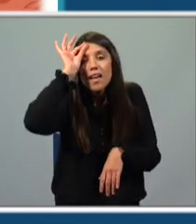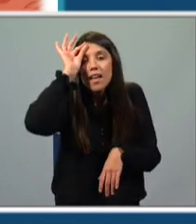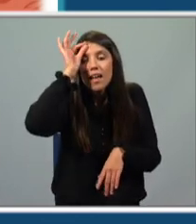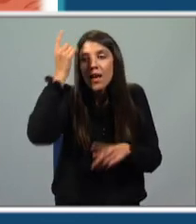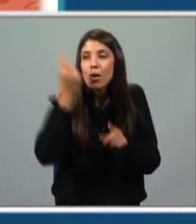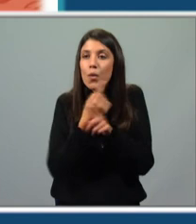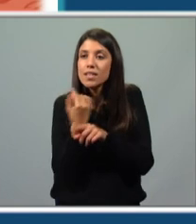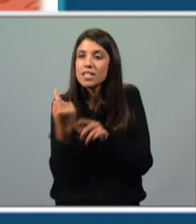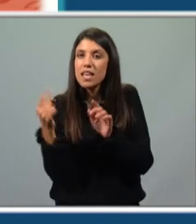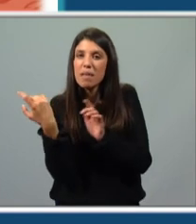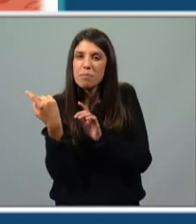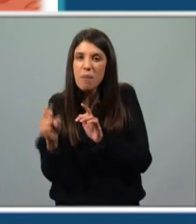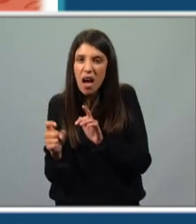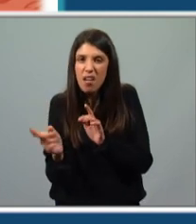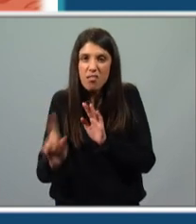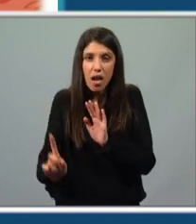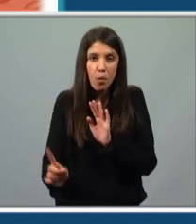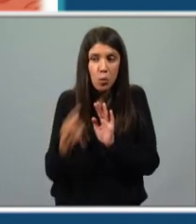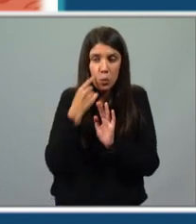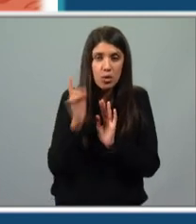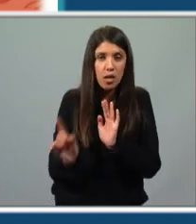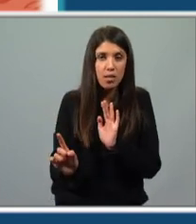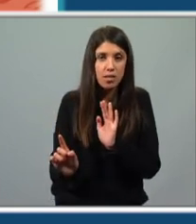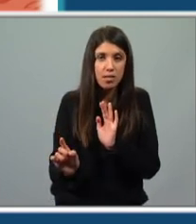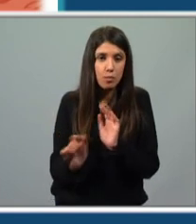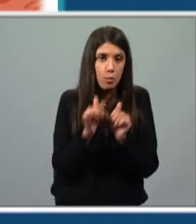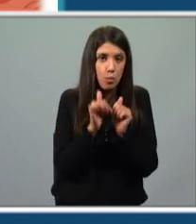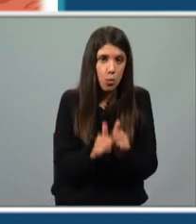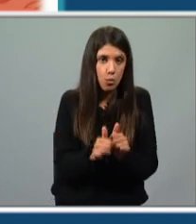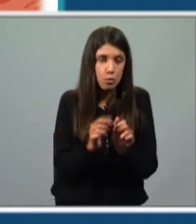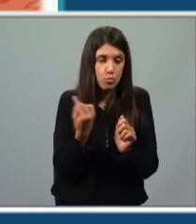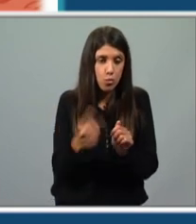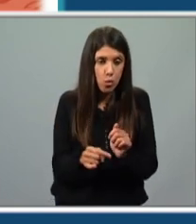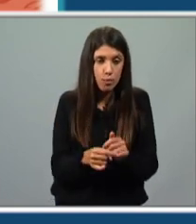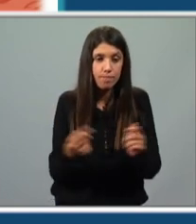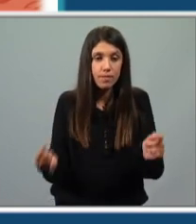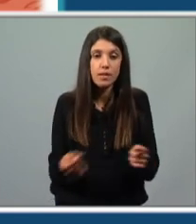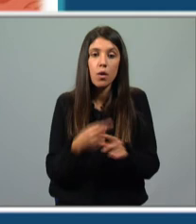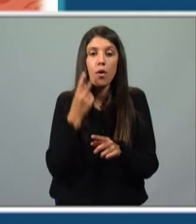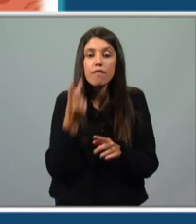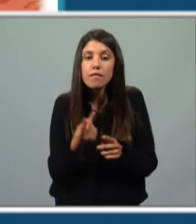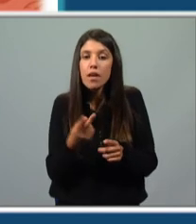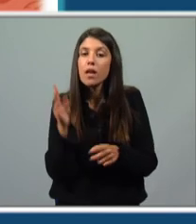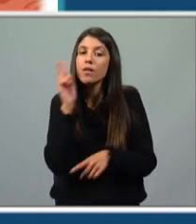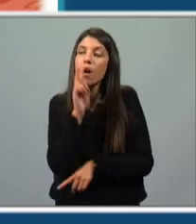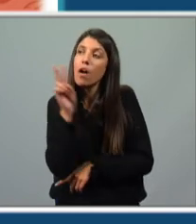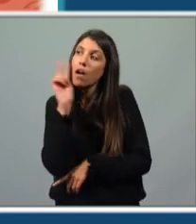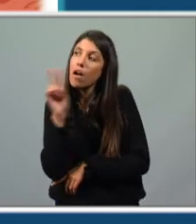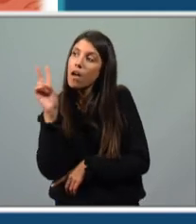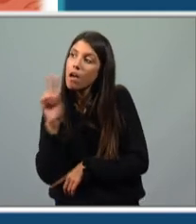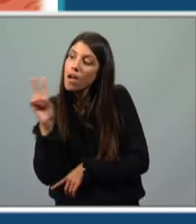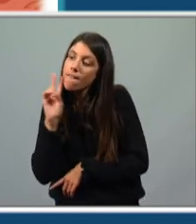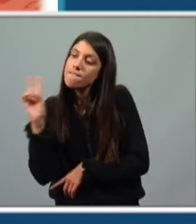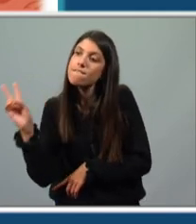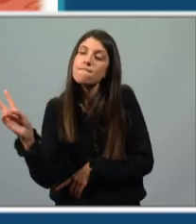conhecem a maldade. Portanto, tal como ele e ela. À medida que vão vivendo e observando o que os